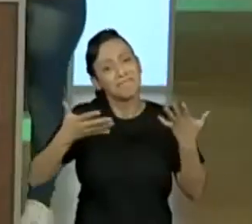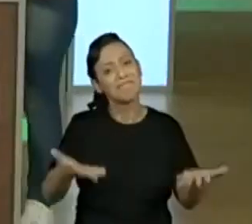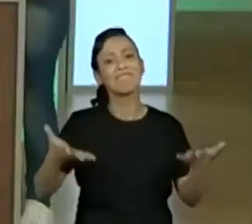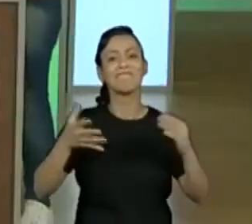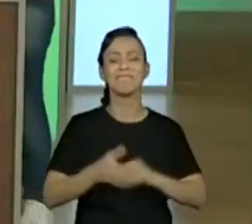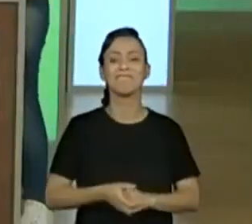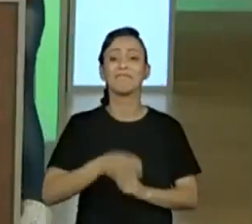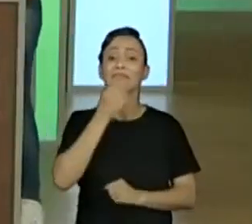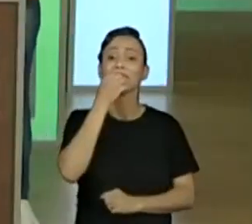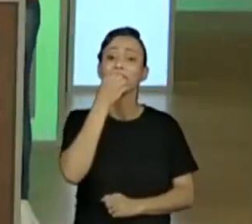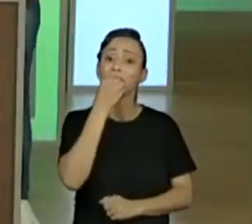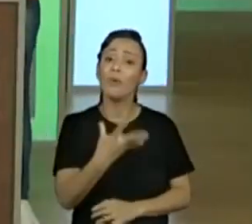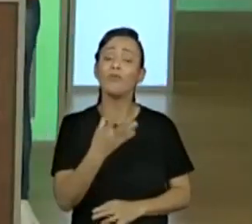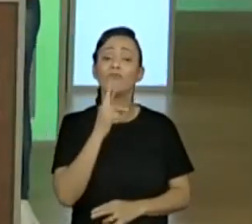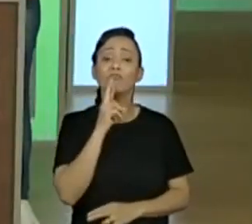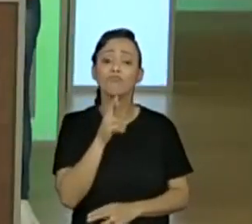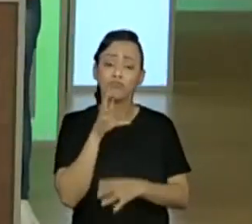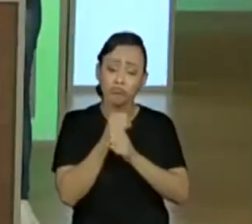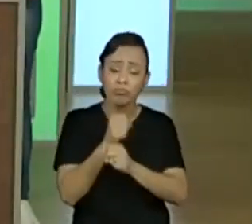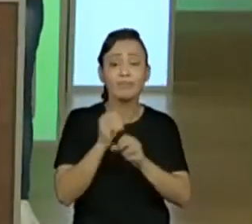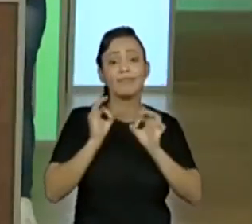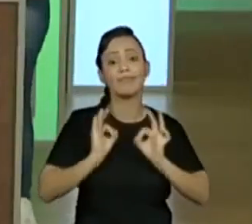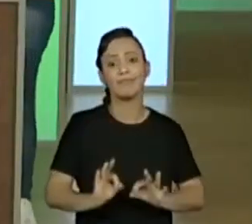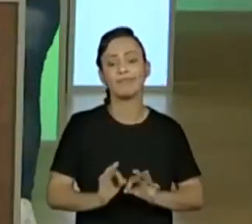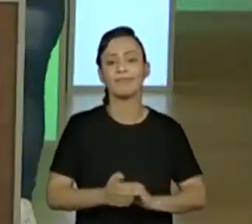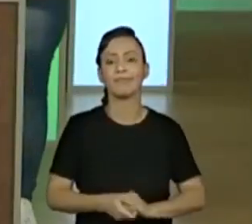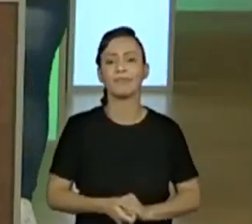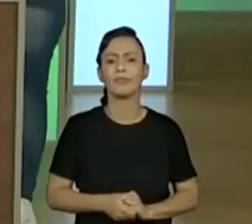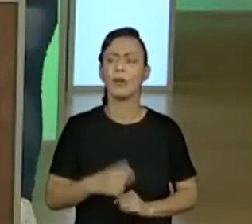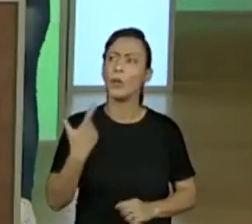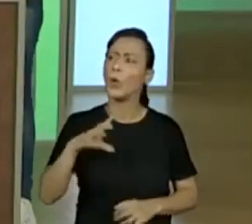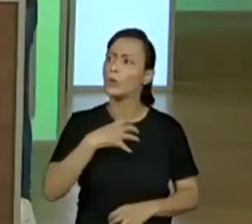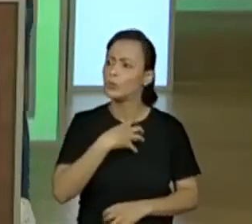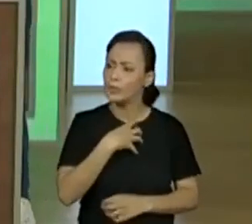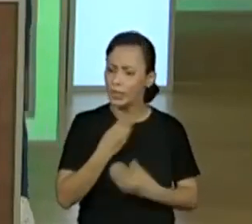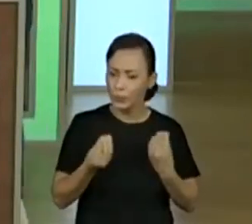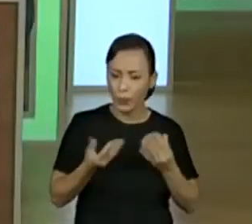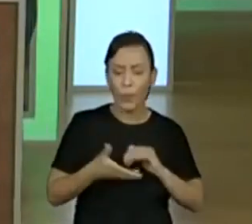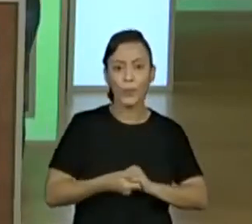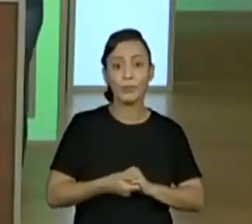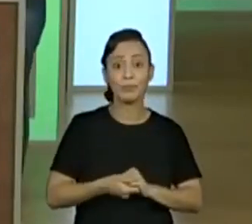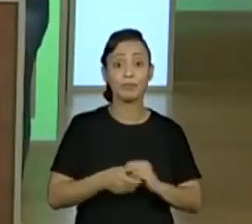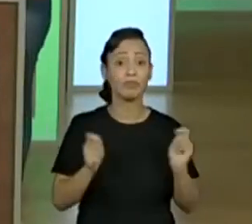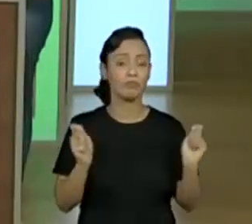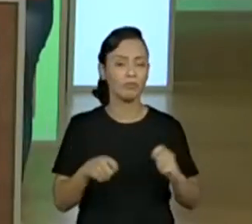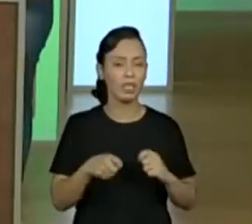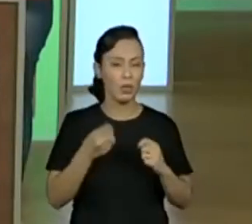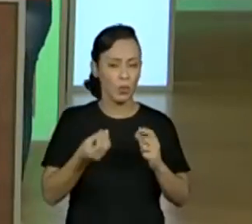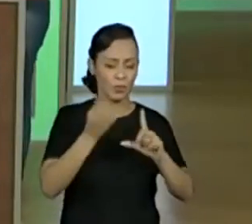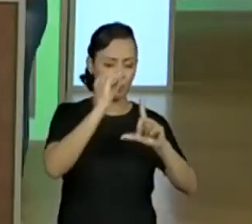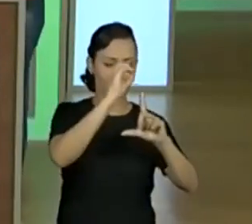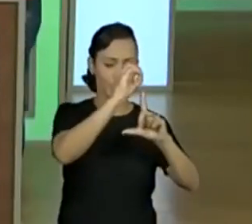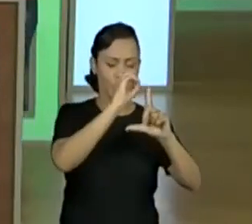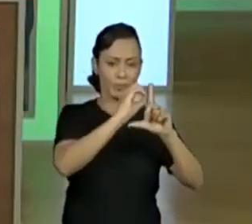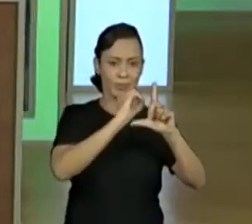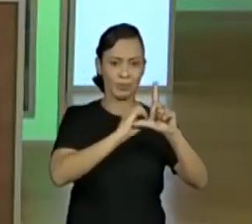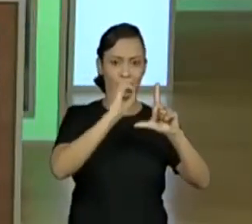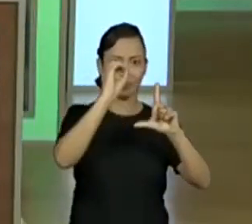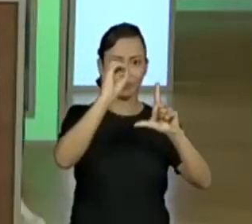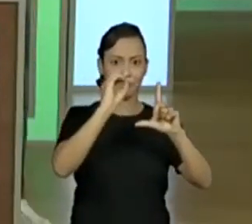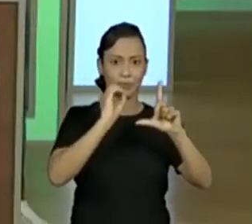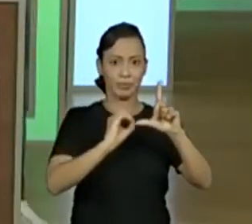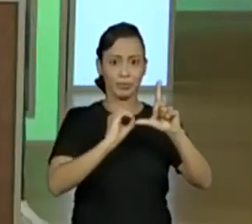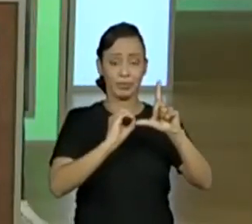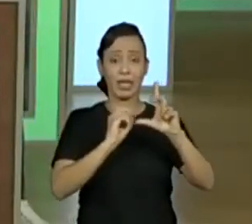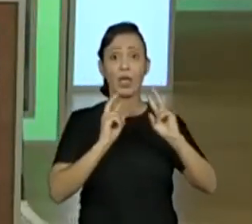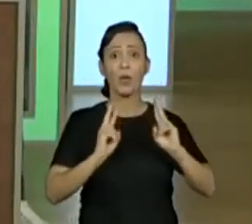Cheguei. E o que eu podia fazer mais aí pra contar? Ó, eu podia também pensar que o número seis, na verdade, ele é cinco